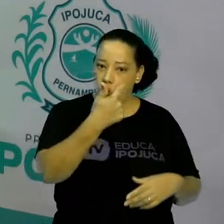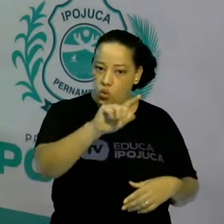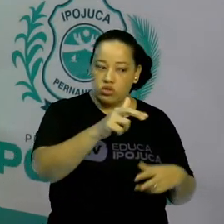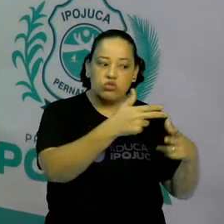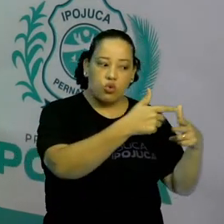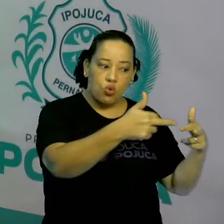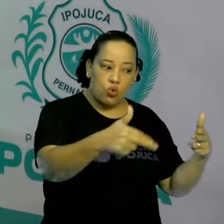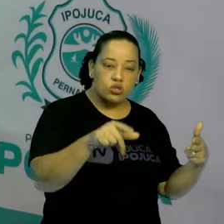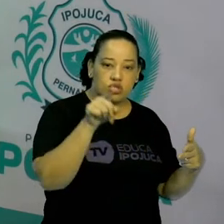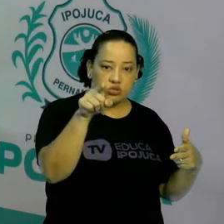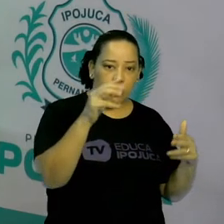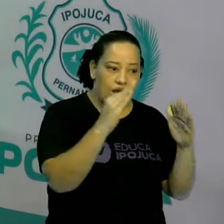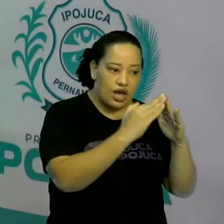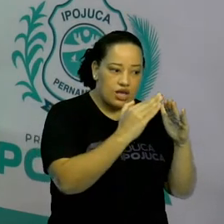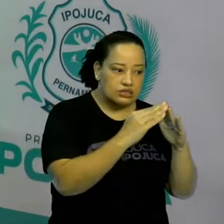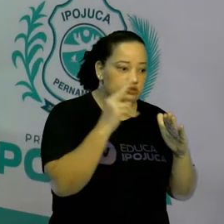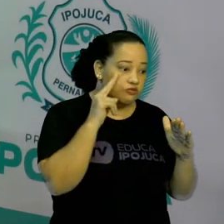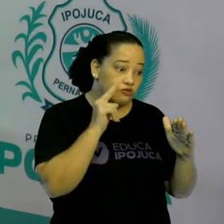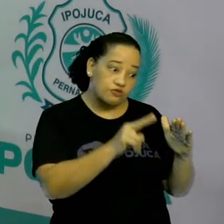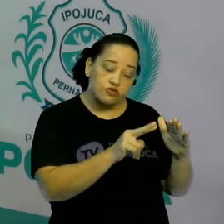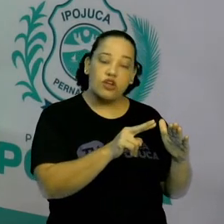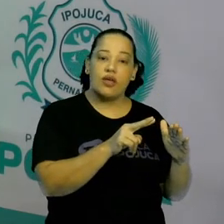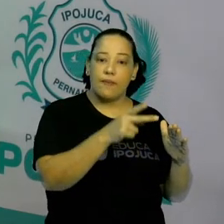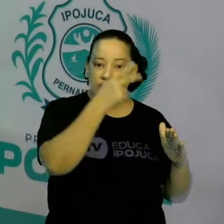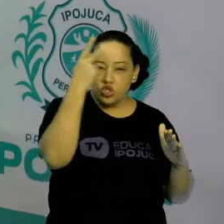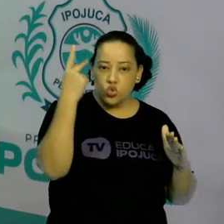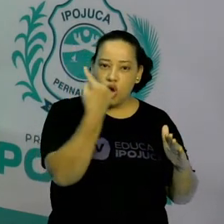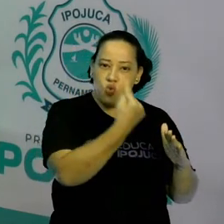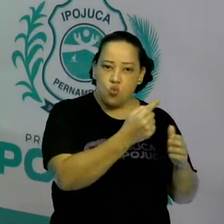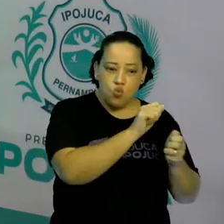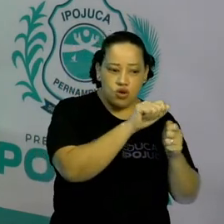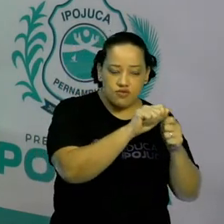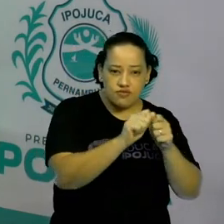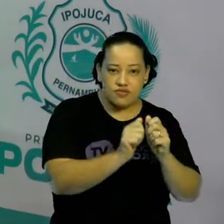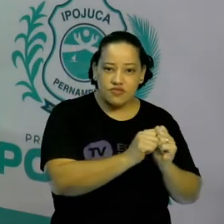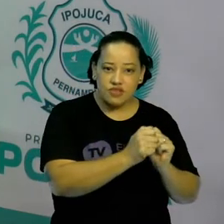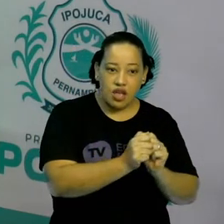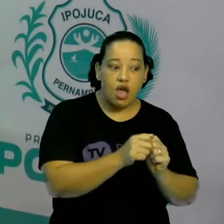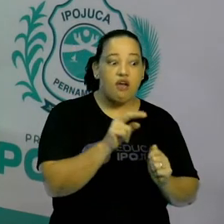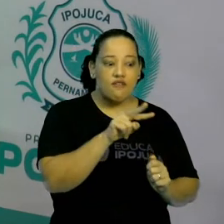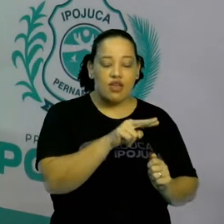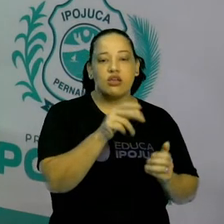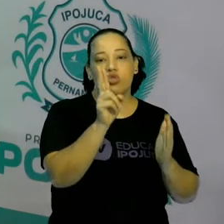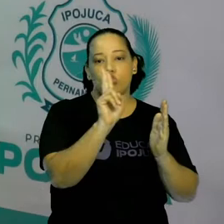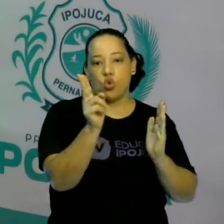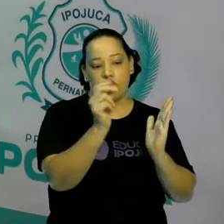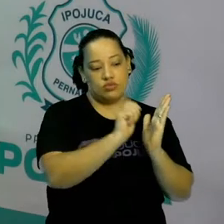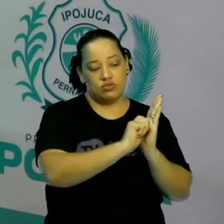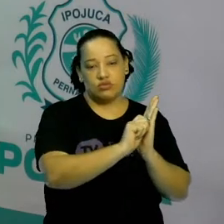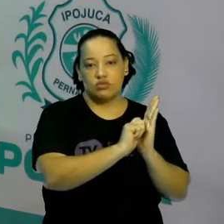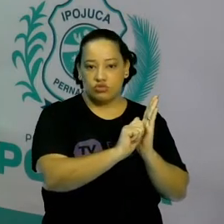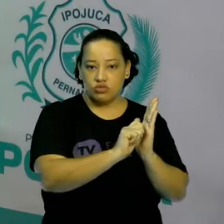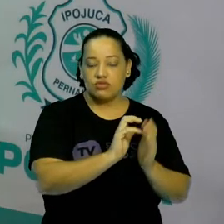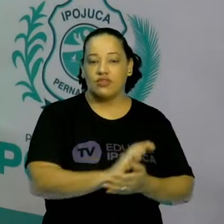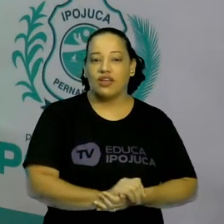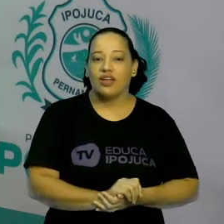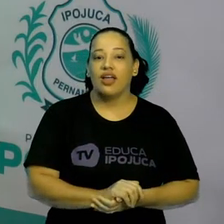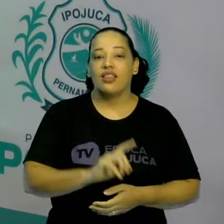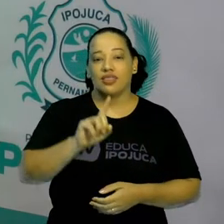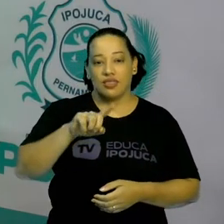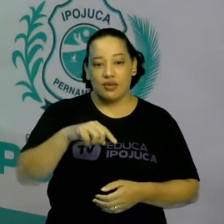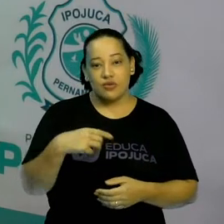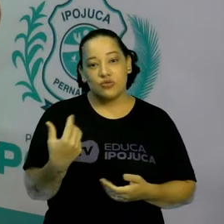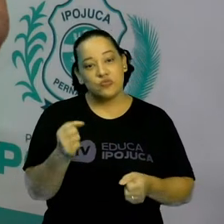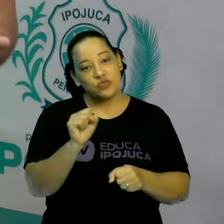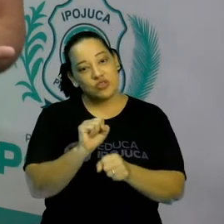feitas por artesãos. e escrevam o nome no caderno de vocês. Tá bem pessoal? Espero que